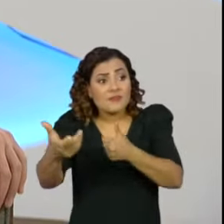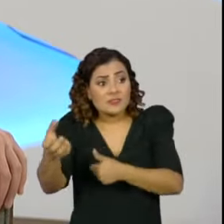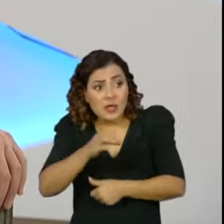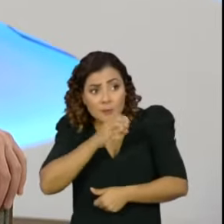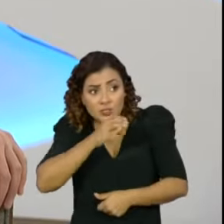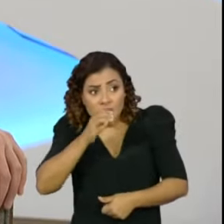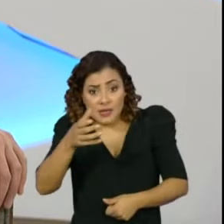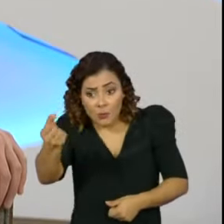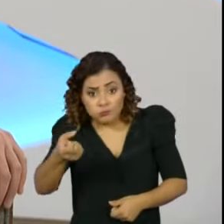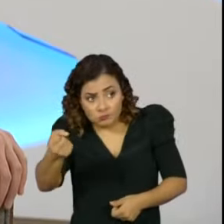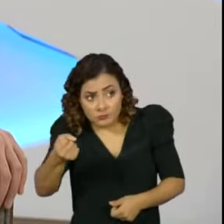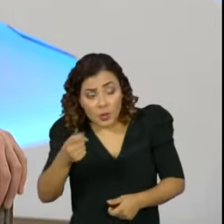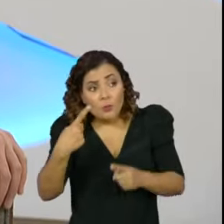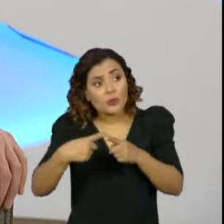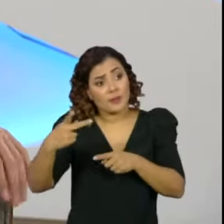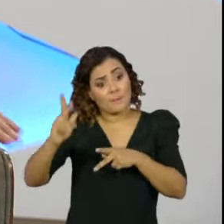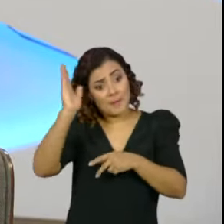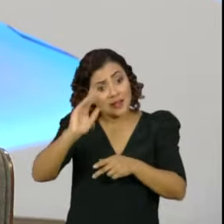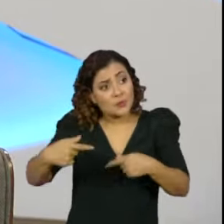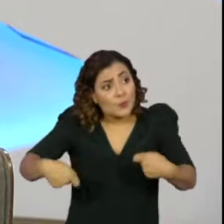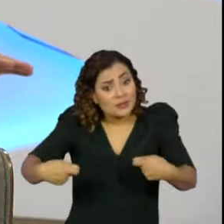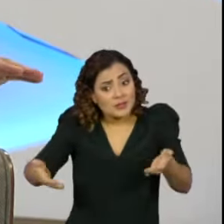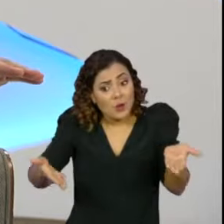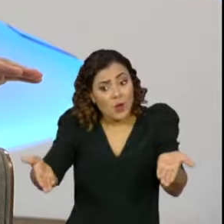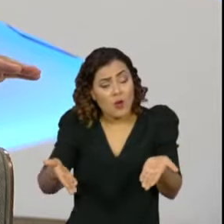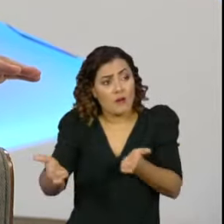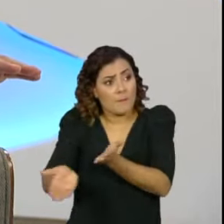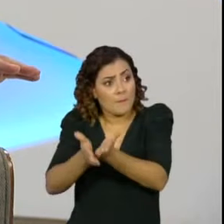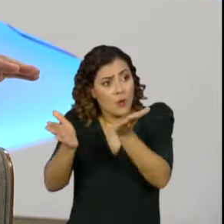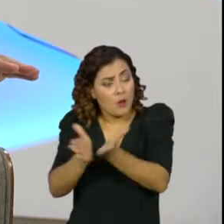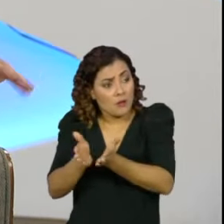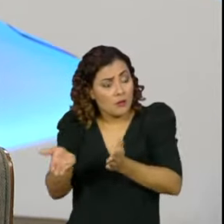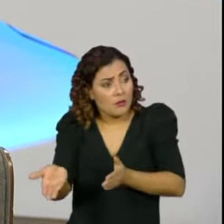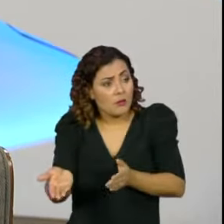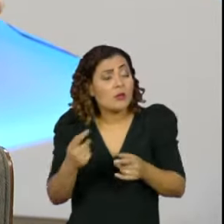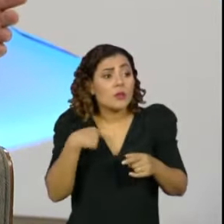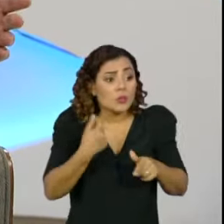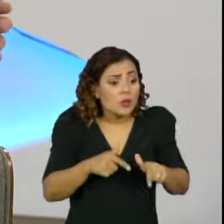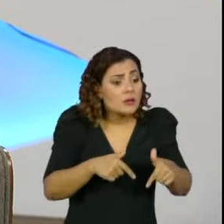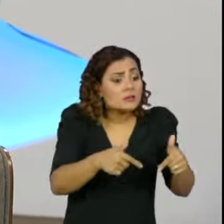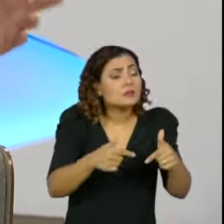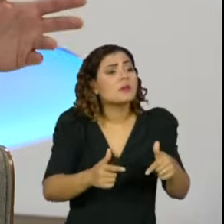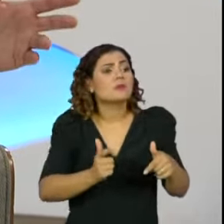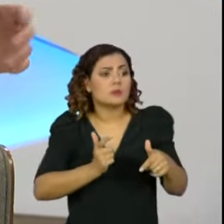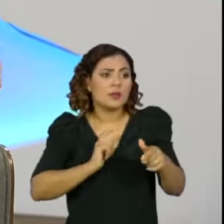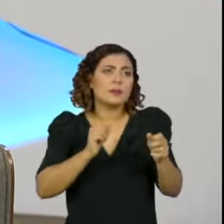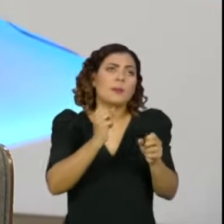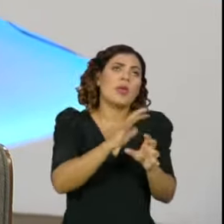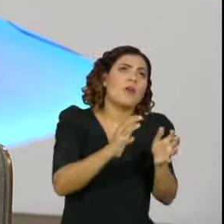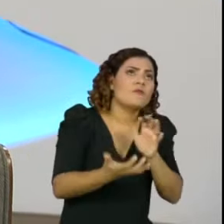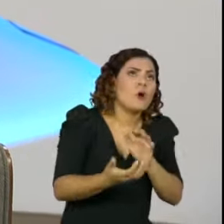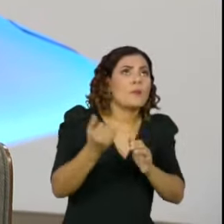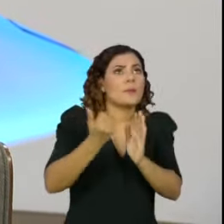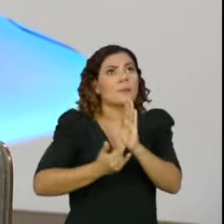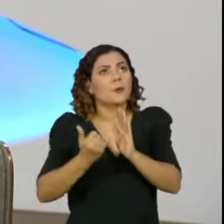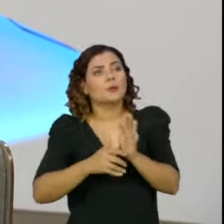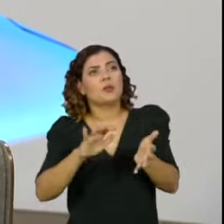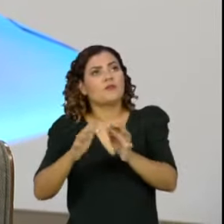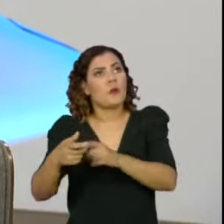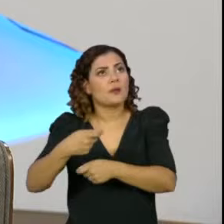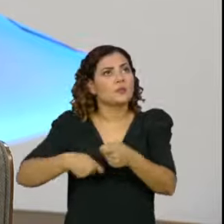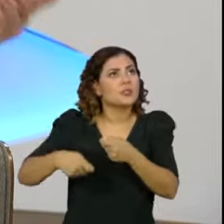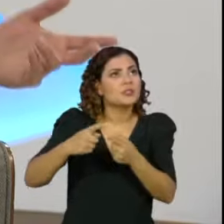momento que o Brasil mais precisa? São essas as iniciativas que nós podemos tomar, além das estruturantes, como reforma tributária, reforma